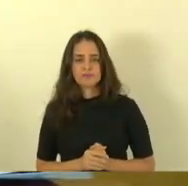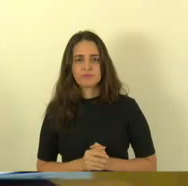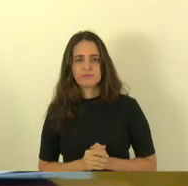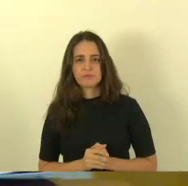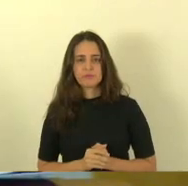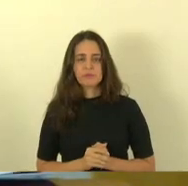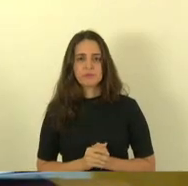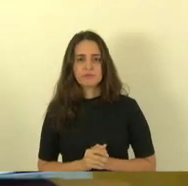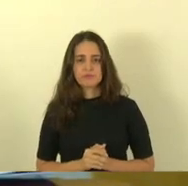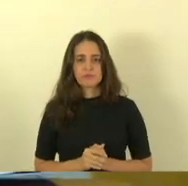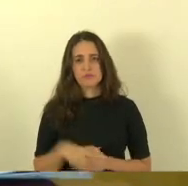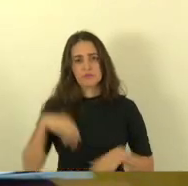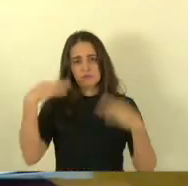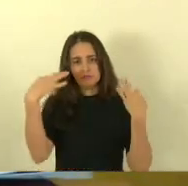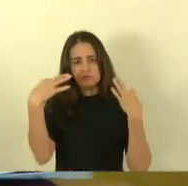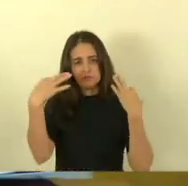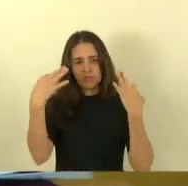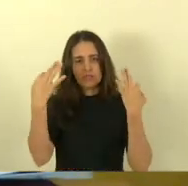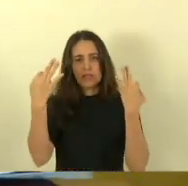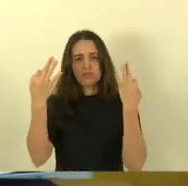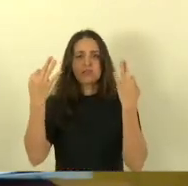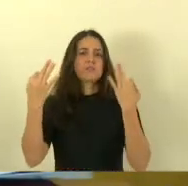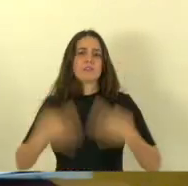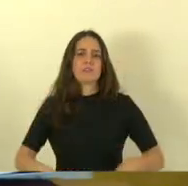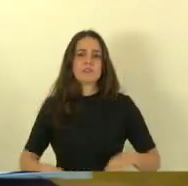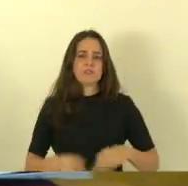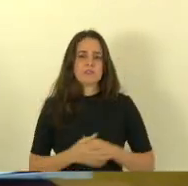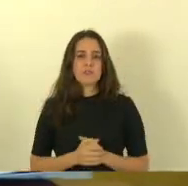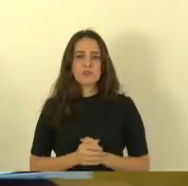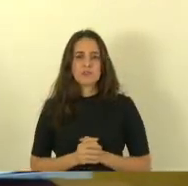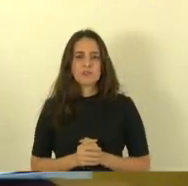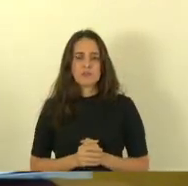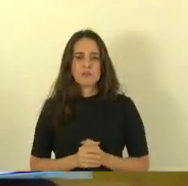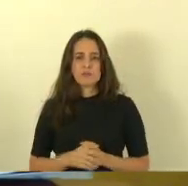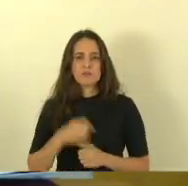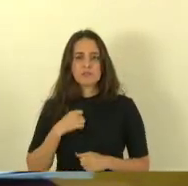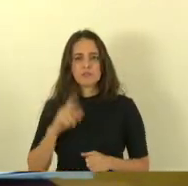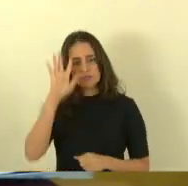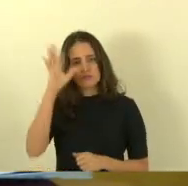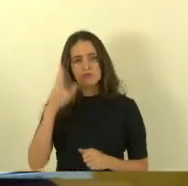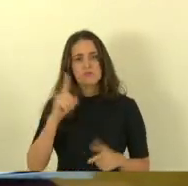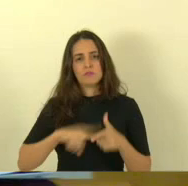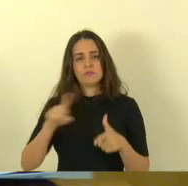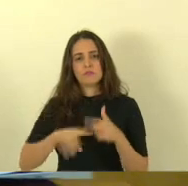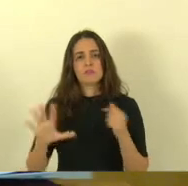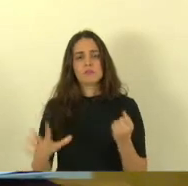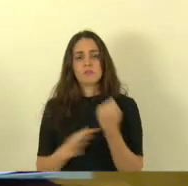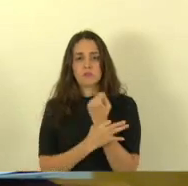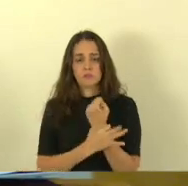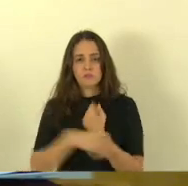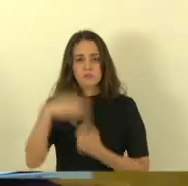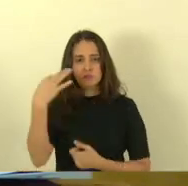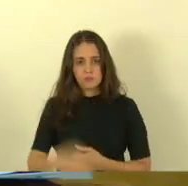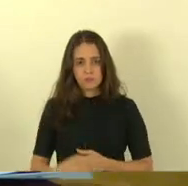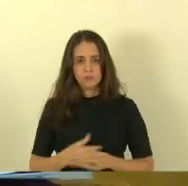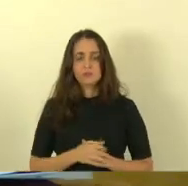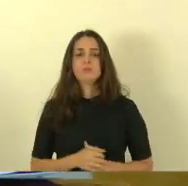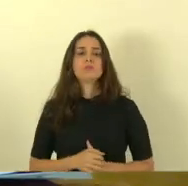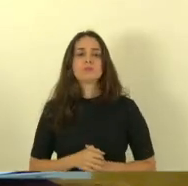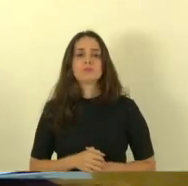certeza vai resolver o problema do da segurança certo delegado